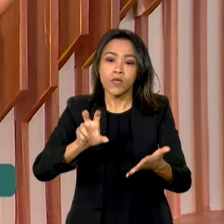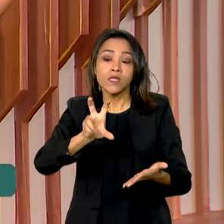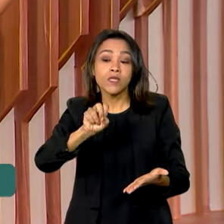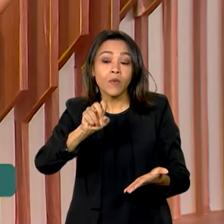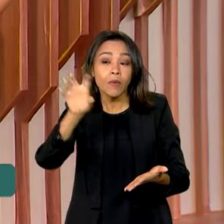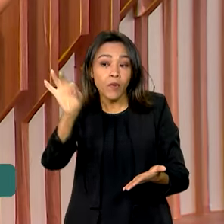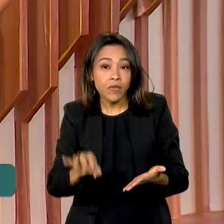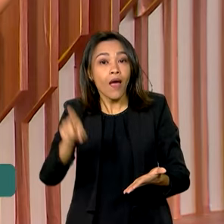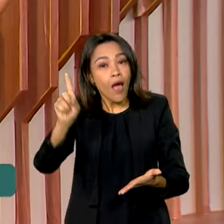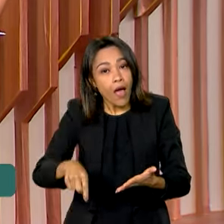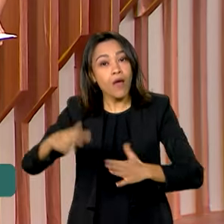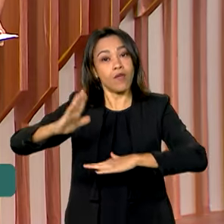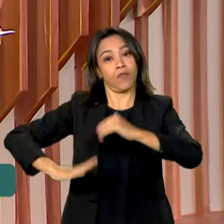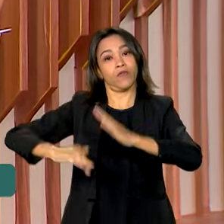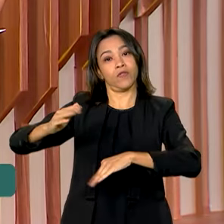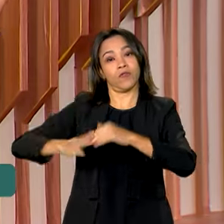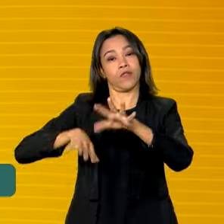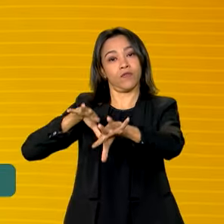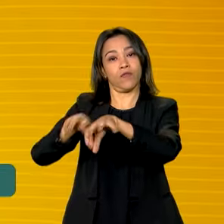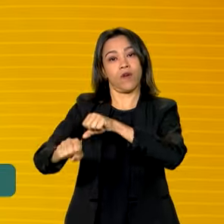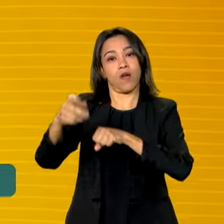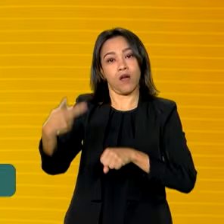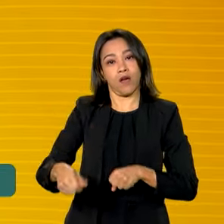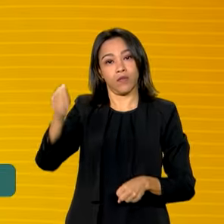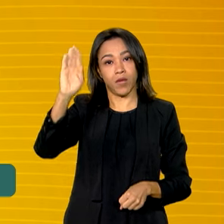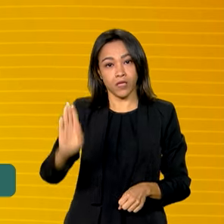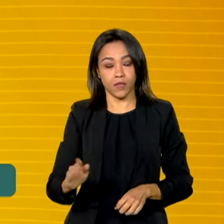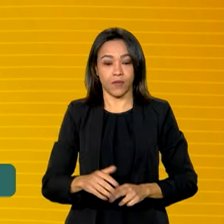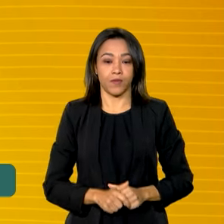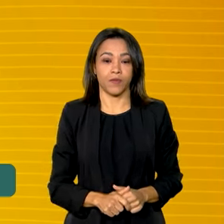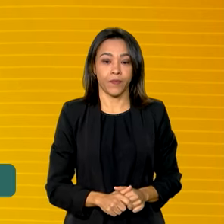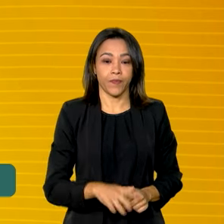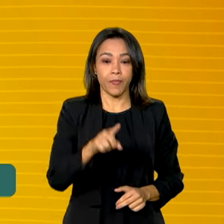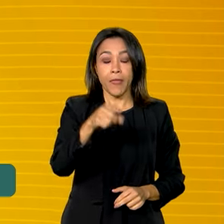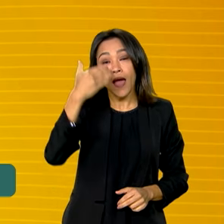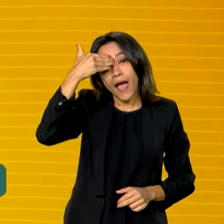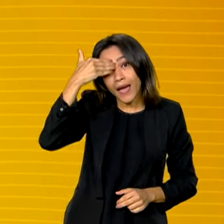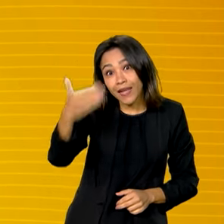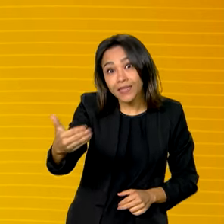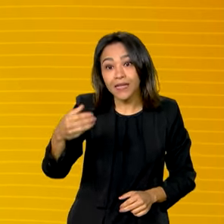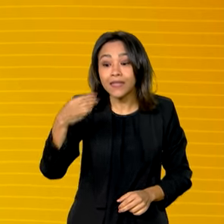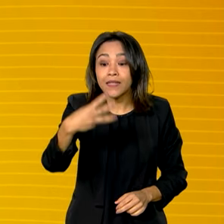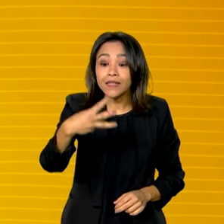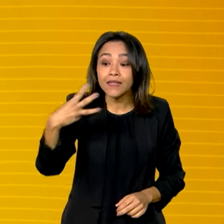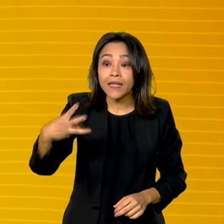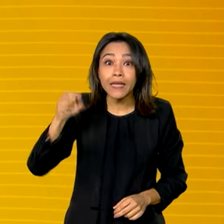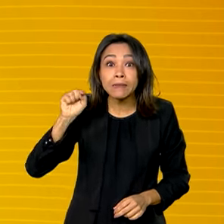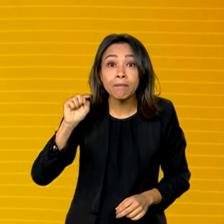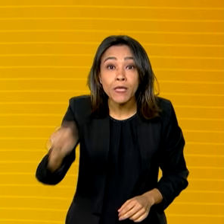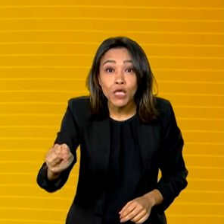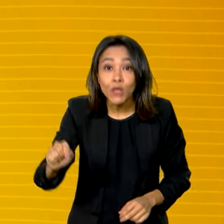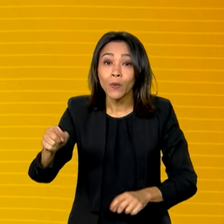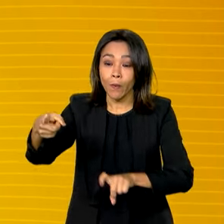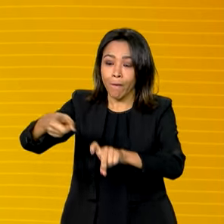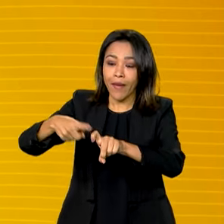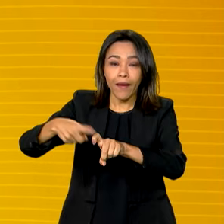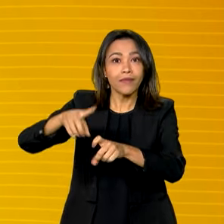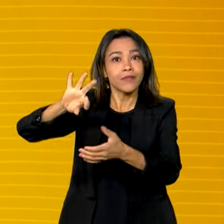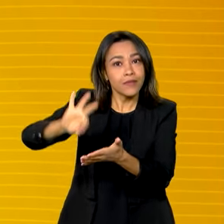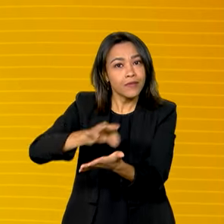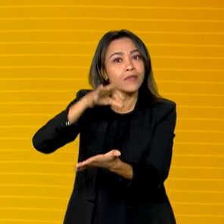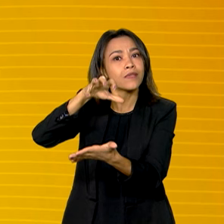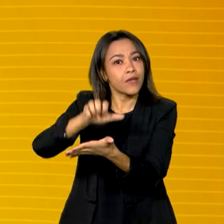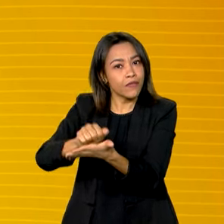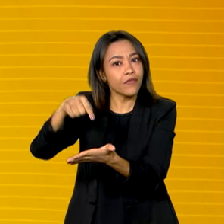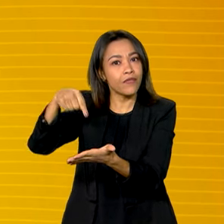são profissionais formados no Brasil. Agradecer aos mais de 33 mil médicos que se inscreveram nessa nova etapa do programa